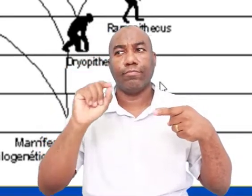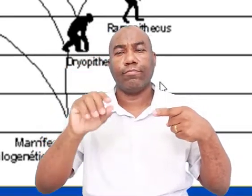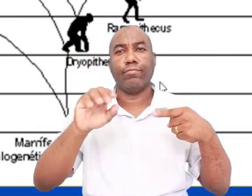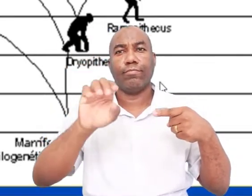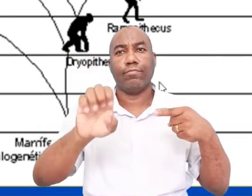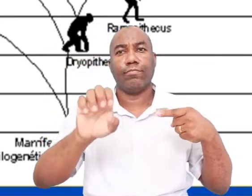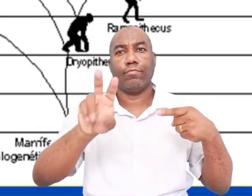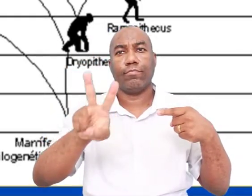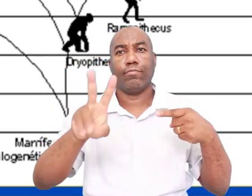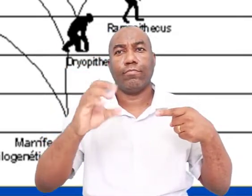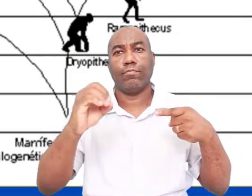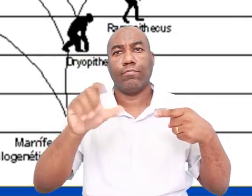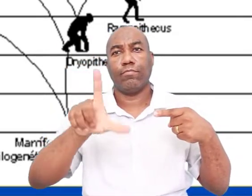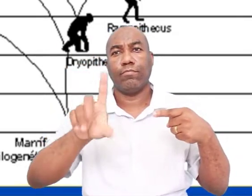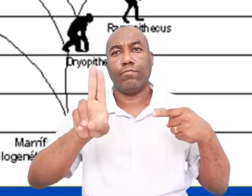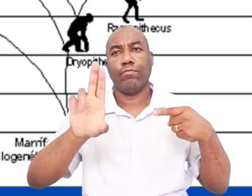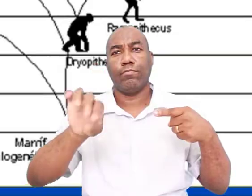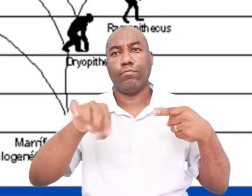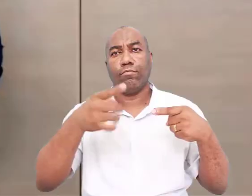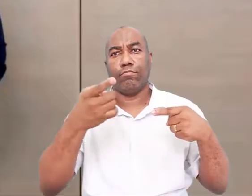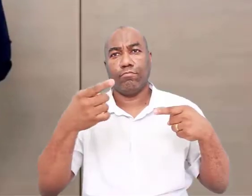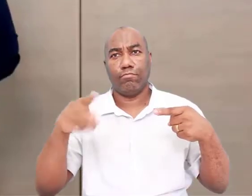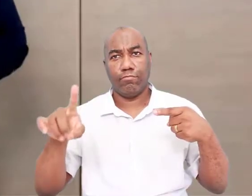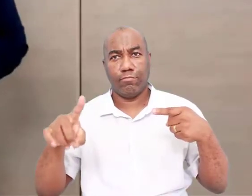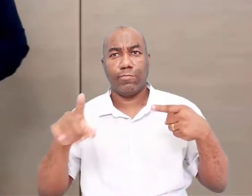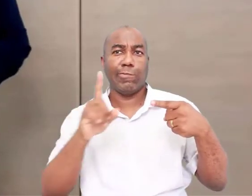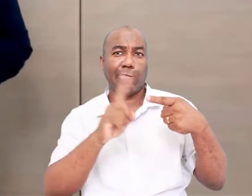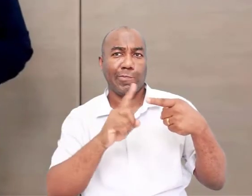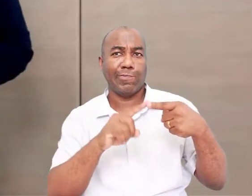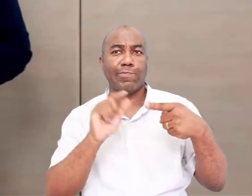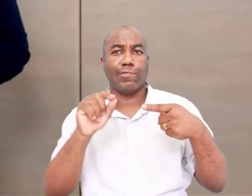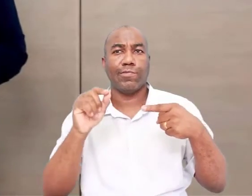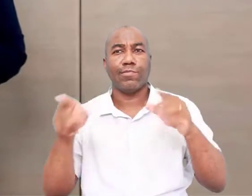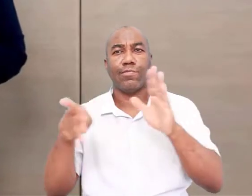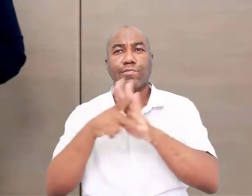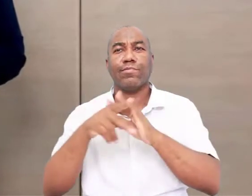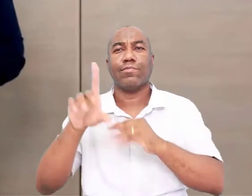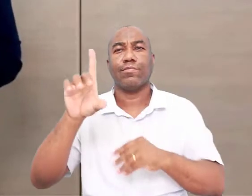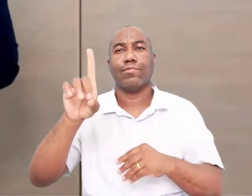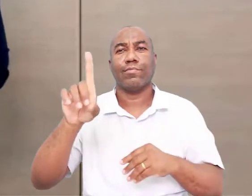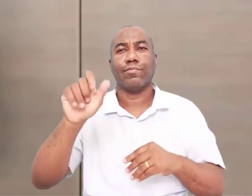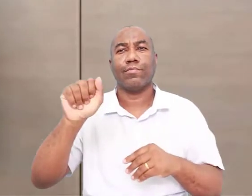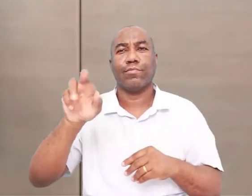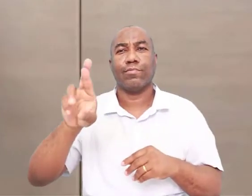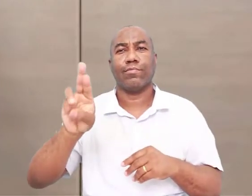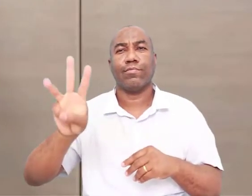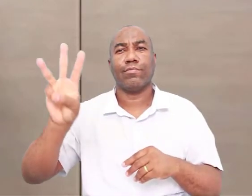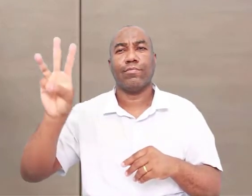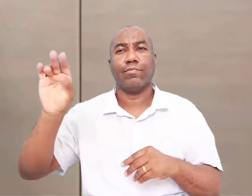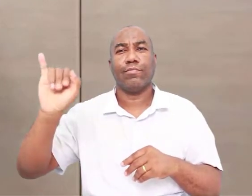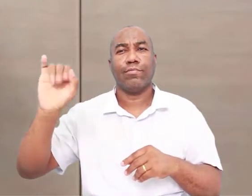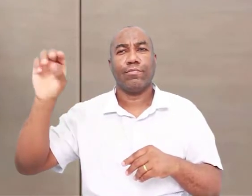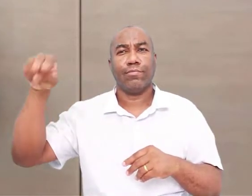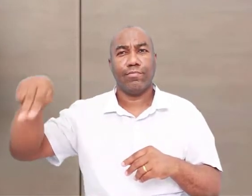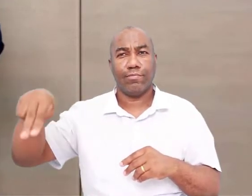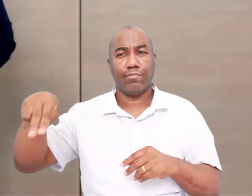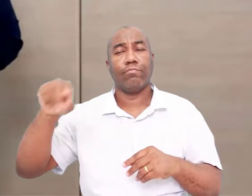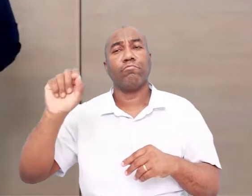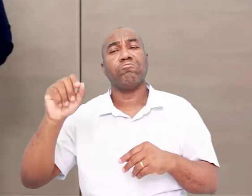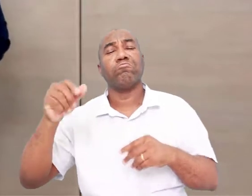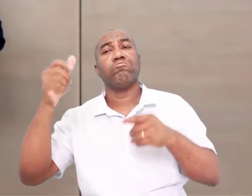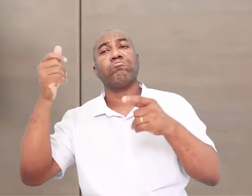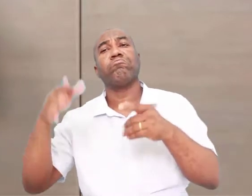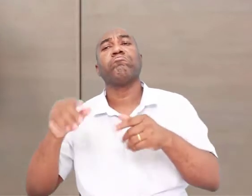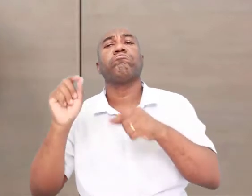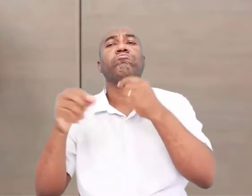que os historiadores seguem, que é a teoria, obviamente, de Charles Darwin. Então a gente parte dessa teoria para explicar